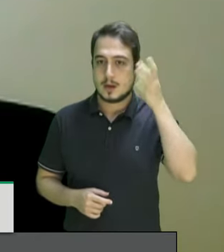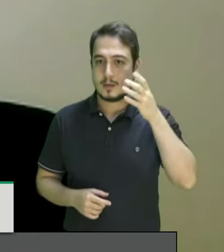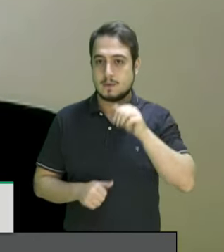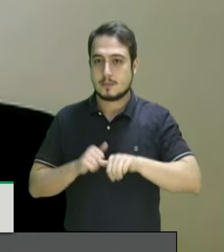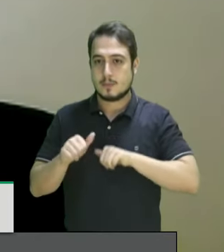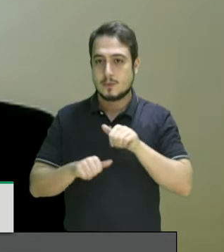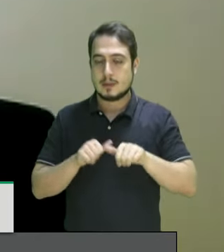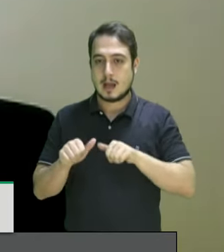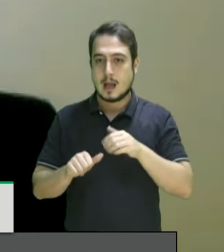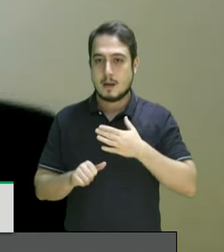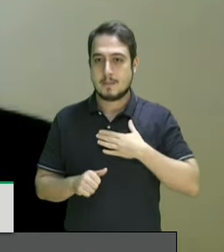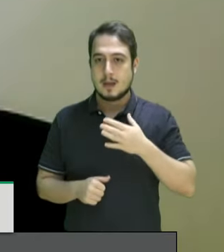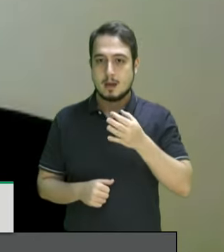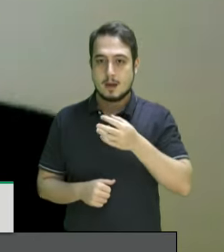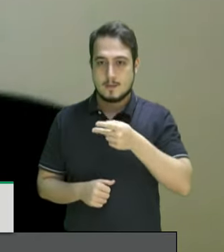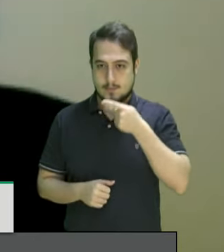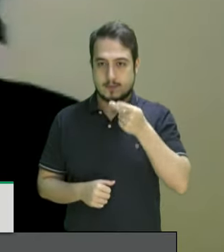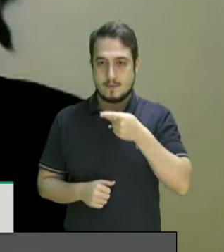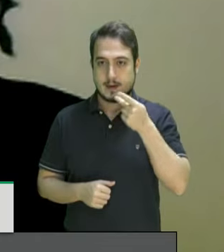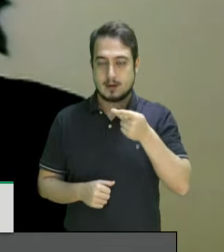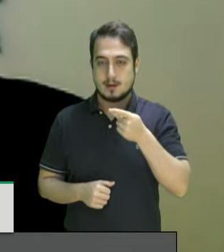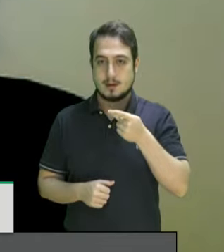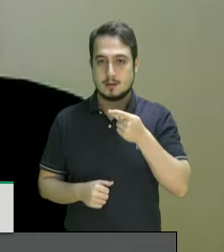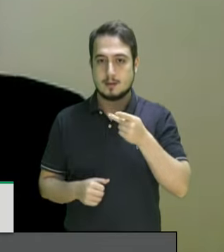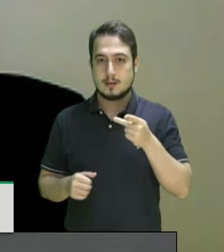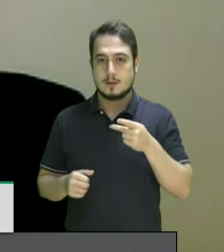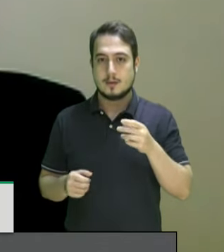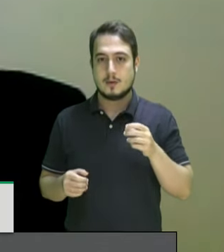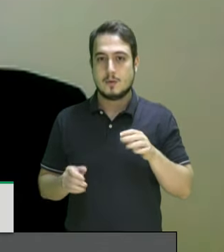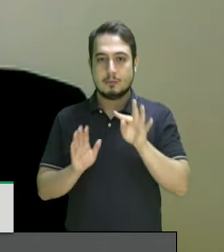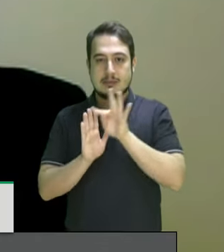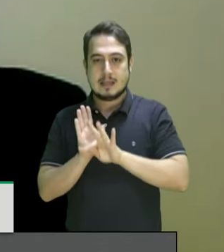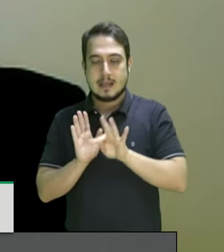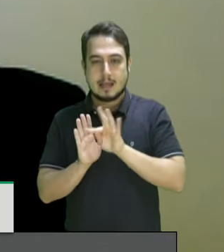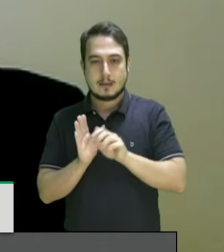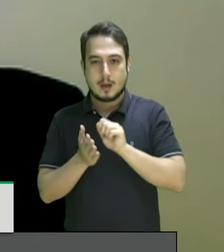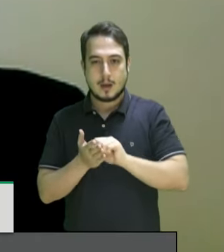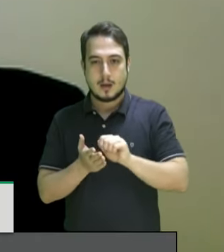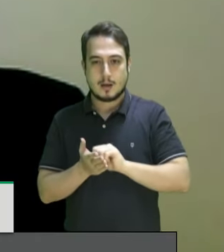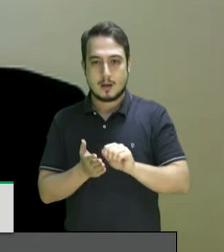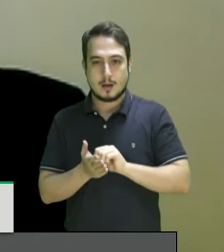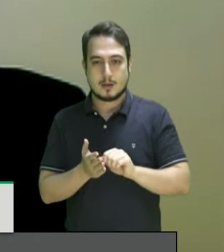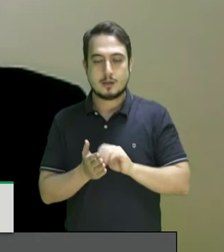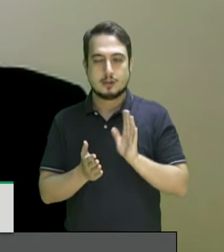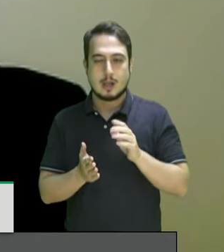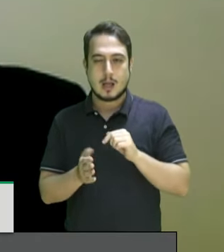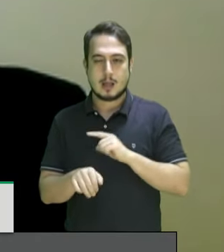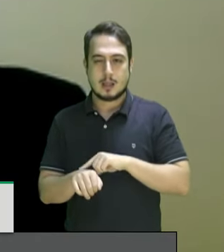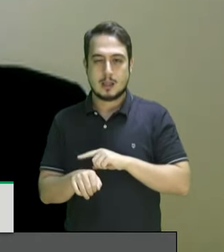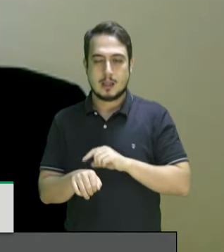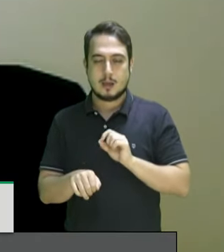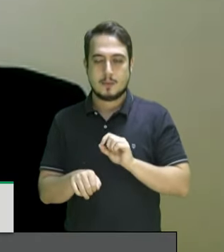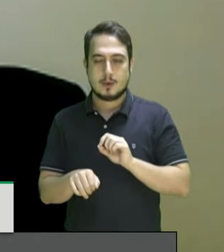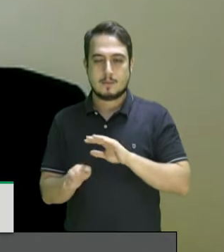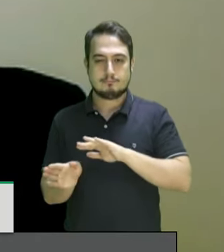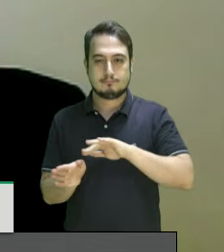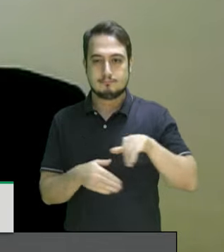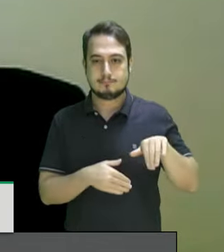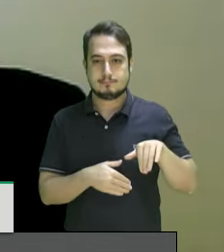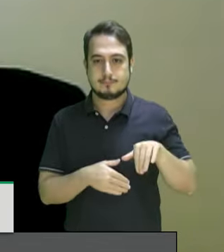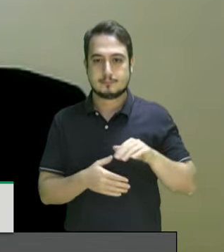fala e me aterei aqui a um texto que escrevi há um tempo que